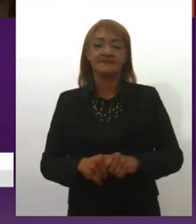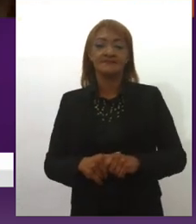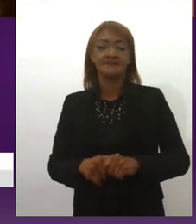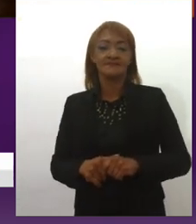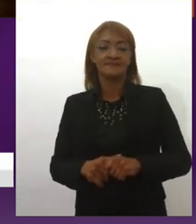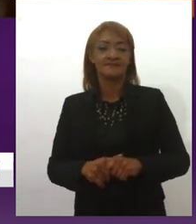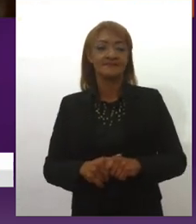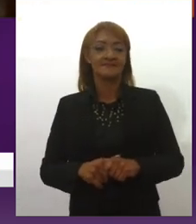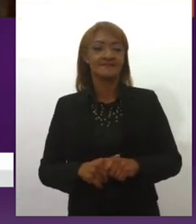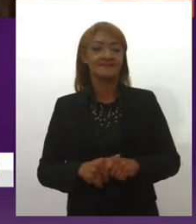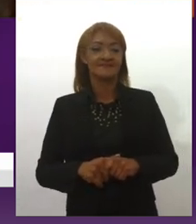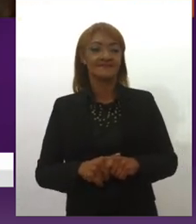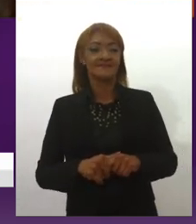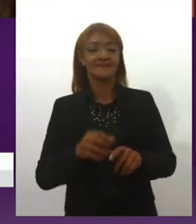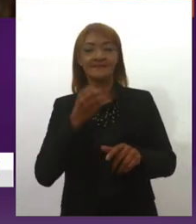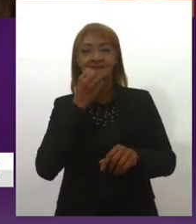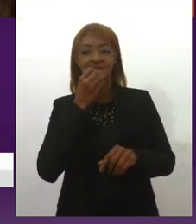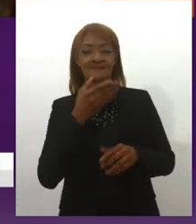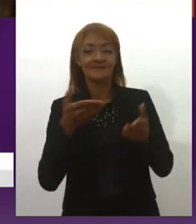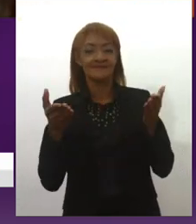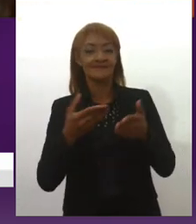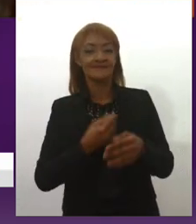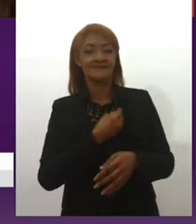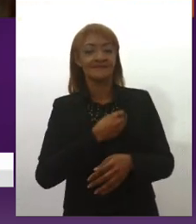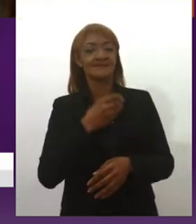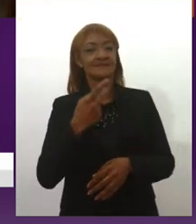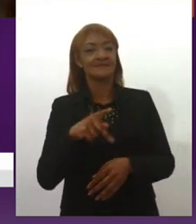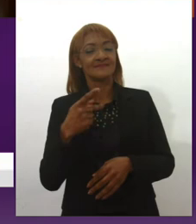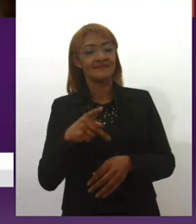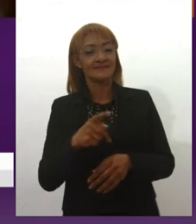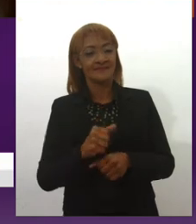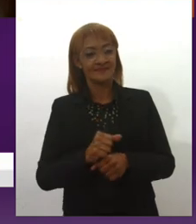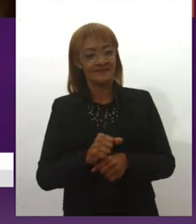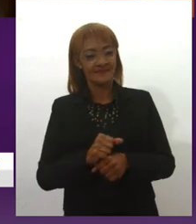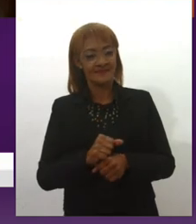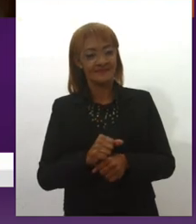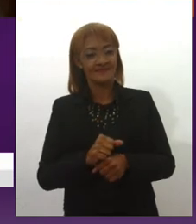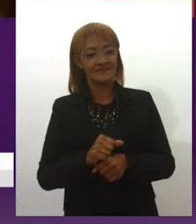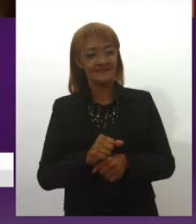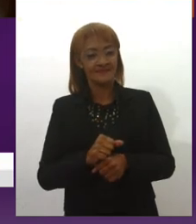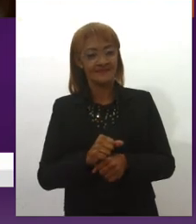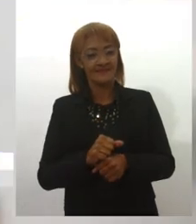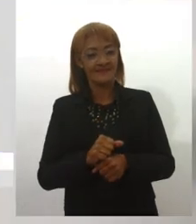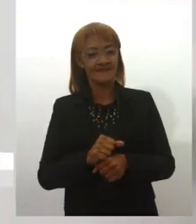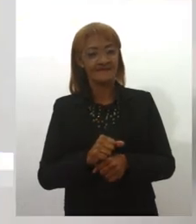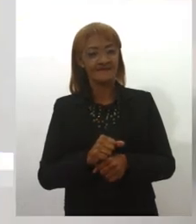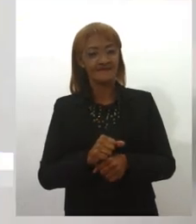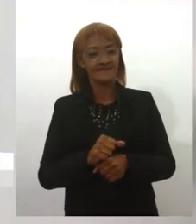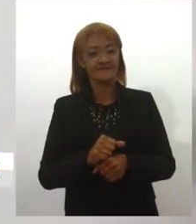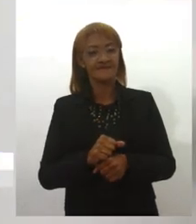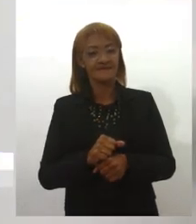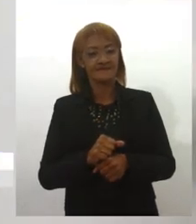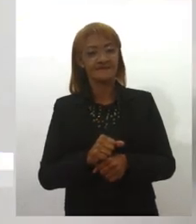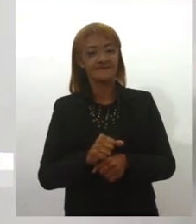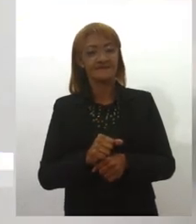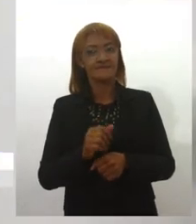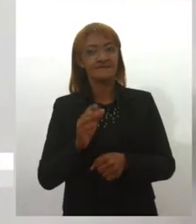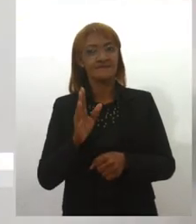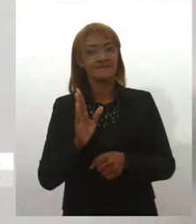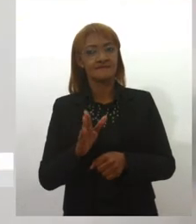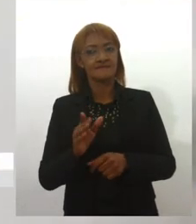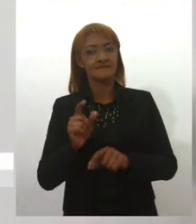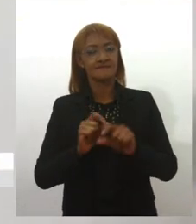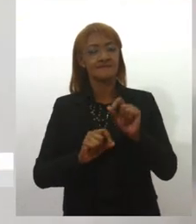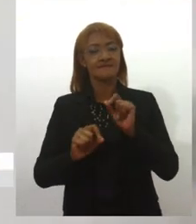que foi feito, para eu aqui falando, eu acho que, assim, como eu bebi um pouco da água de sergipe, eu acho que voltar também para